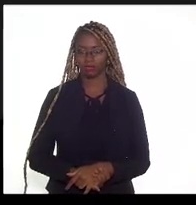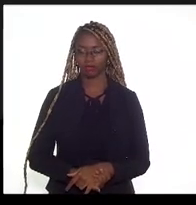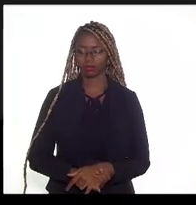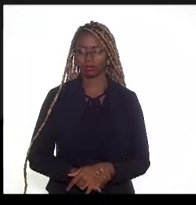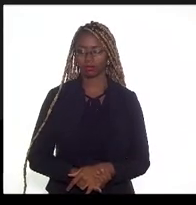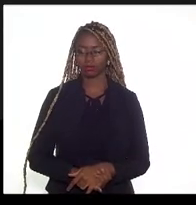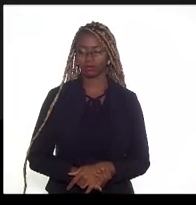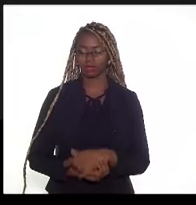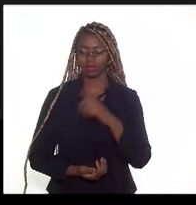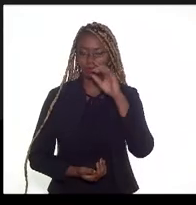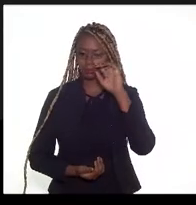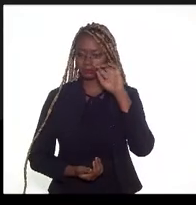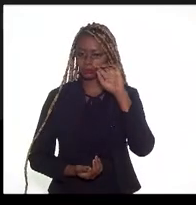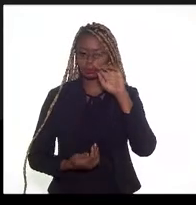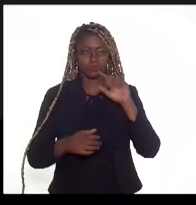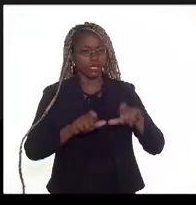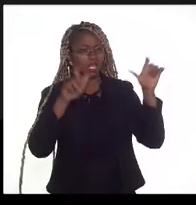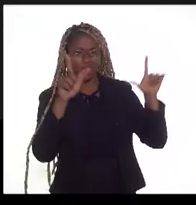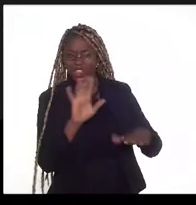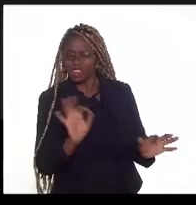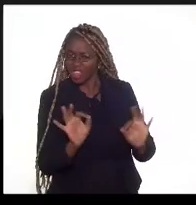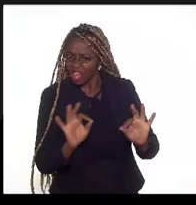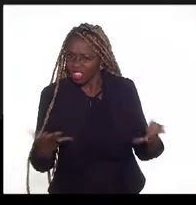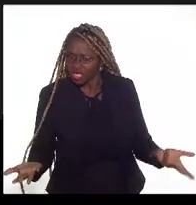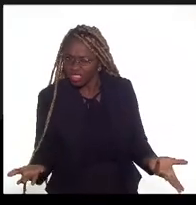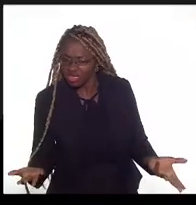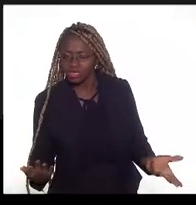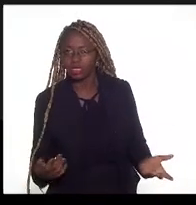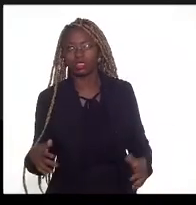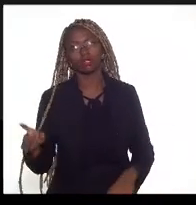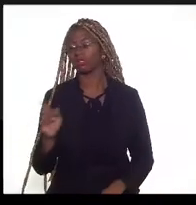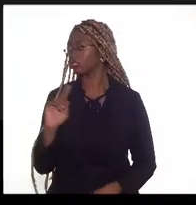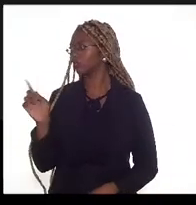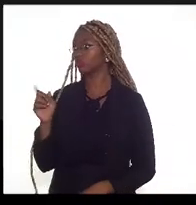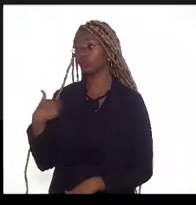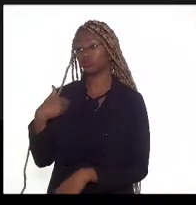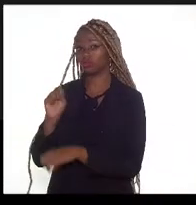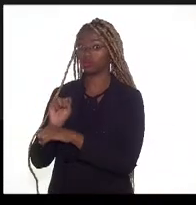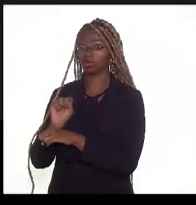Está aparecendo? Ainda não, ainda não.